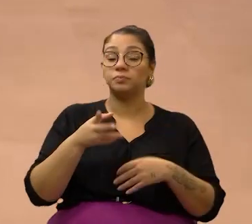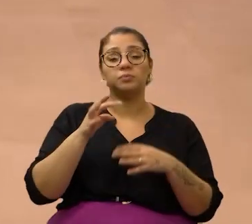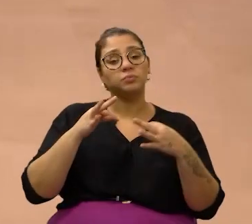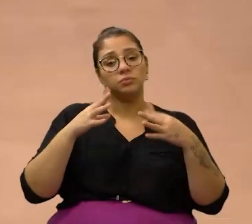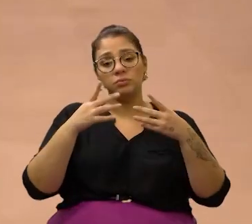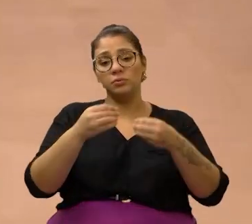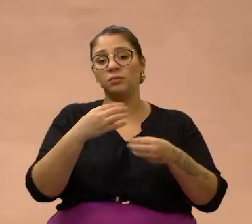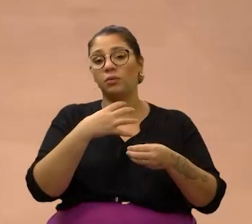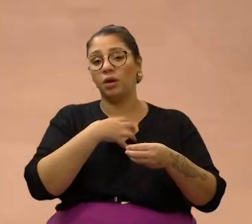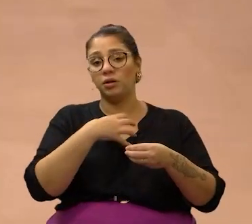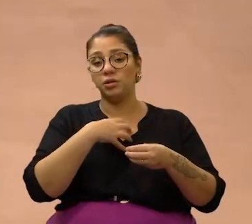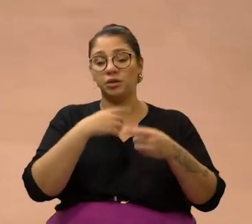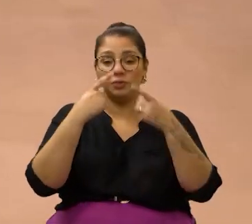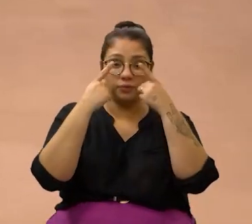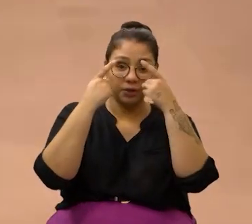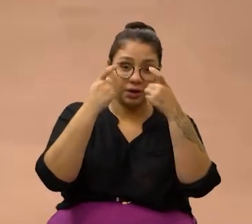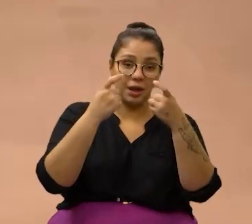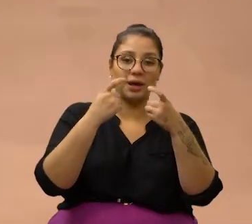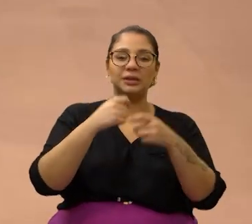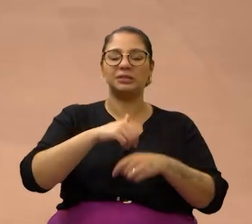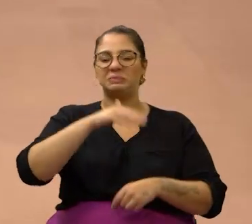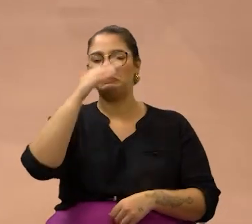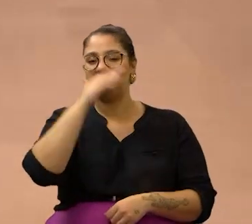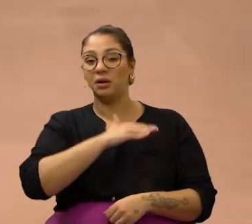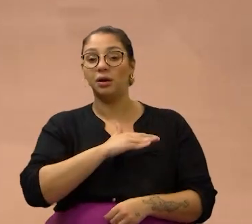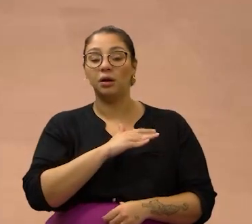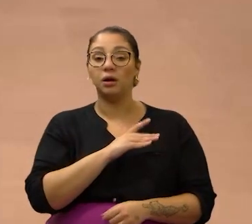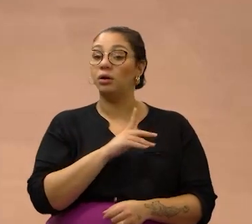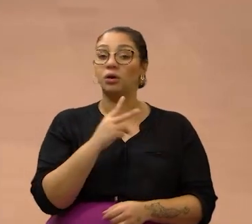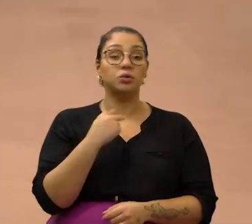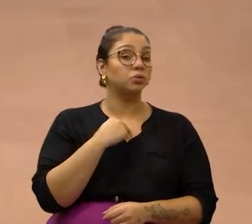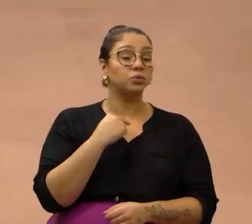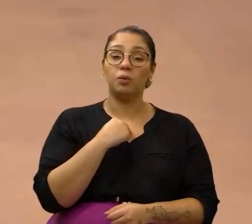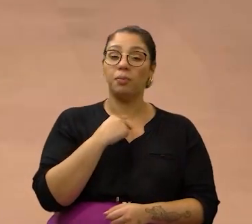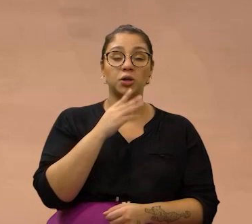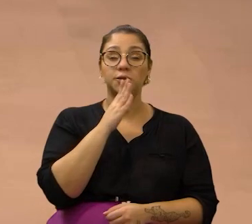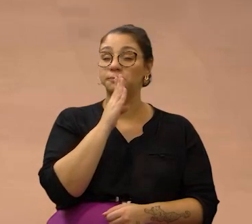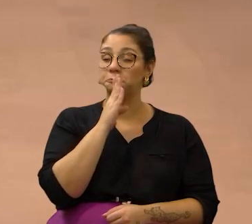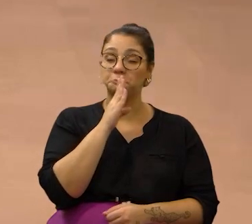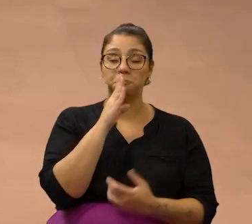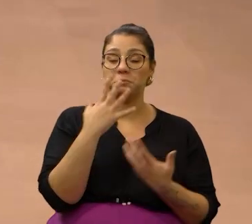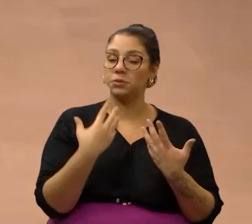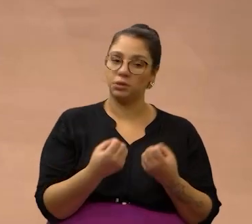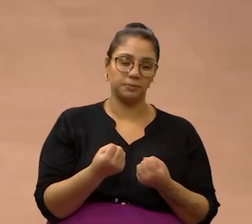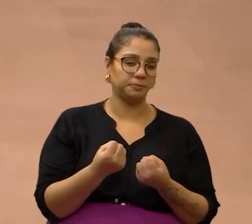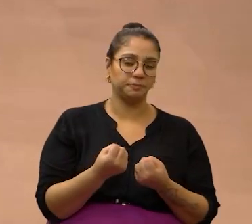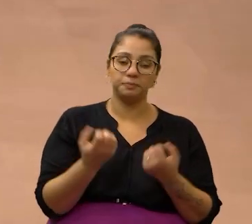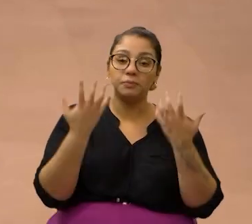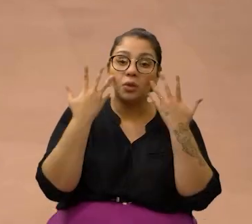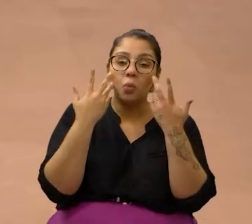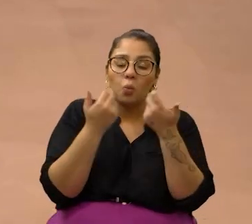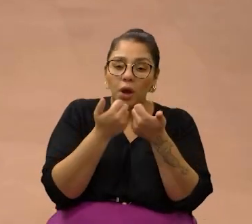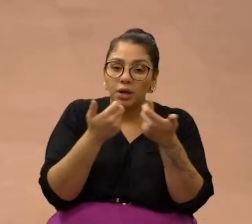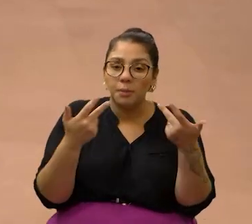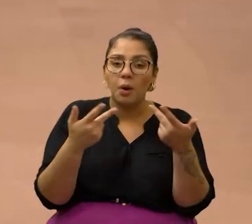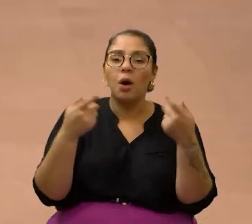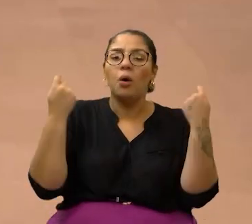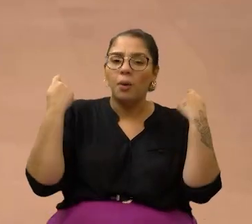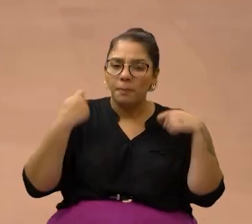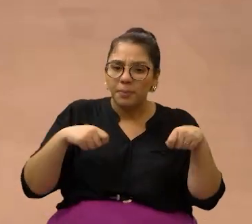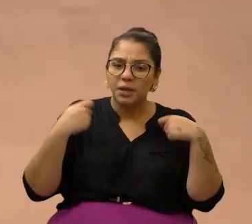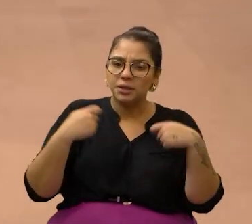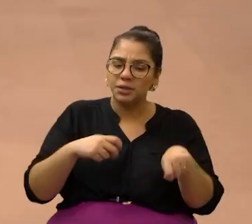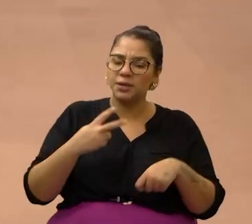todo tipo de violência, negligência, crueldade, a gente não pode, nós não podemos nos calar. O animal, ele